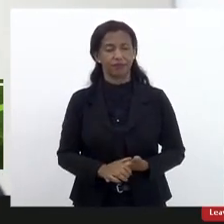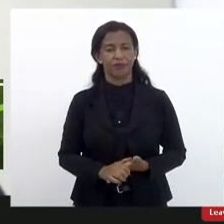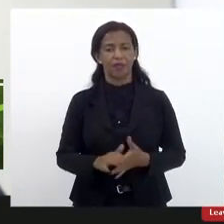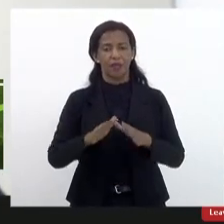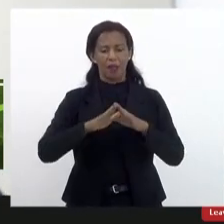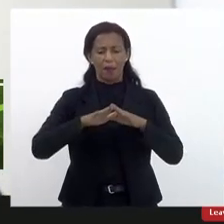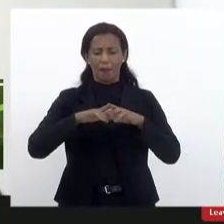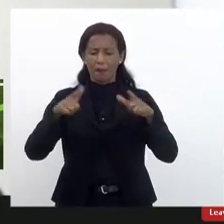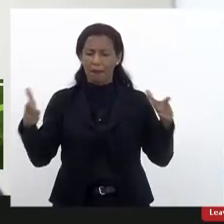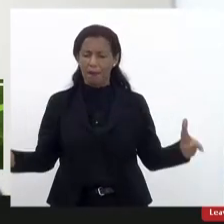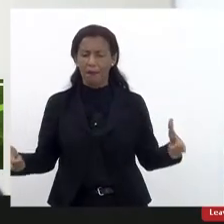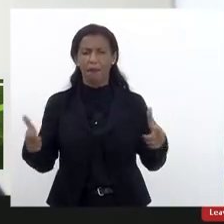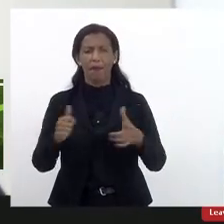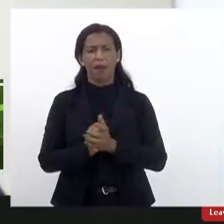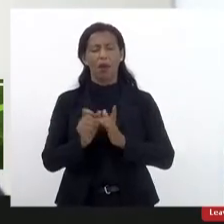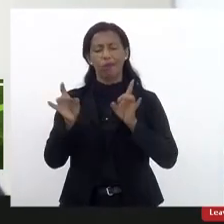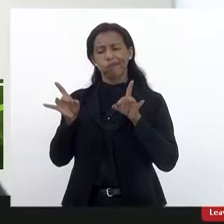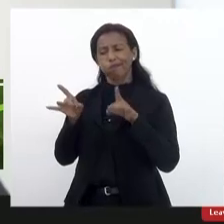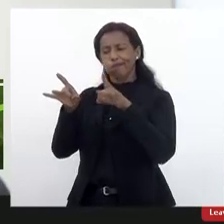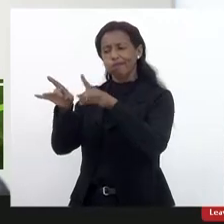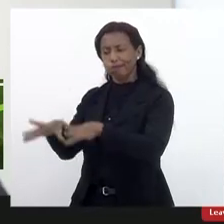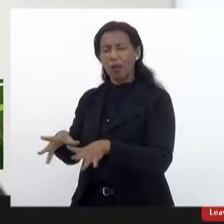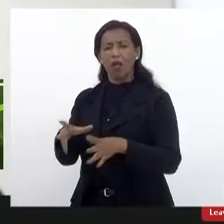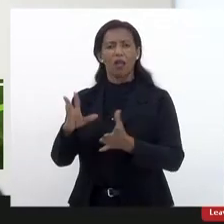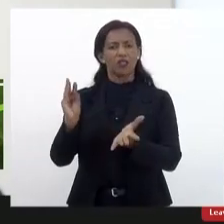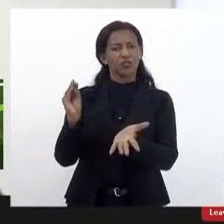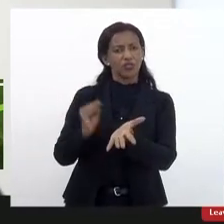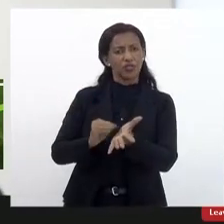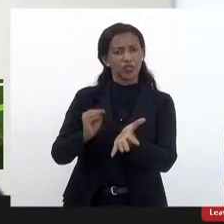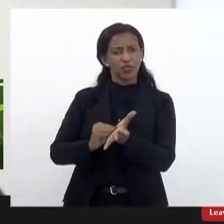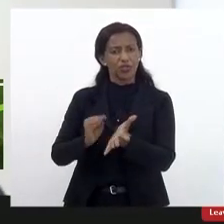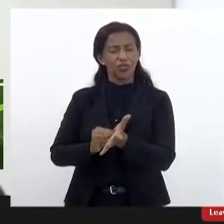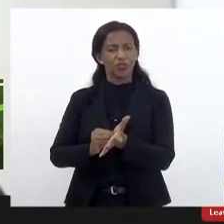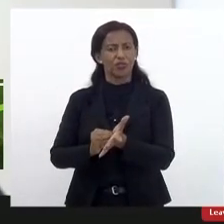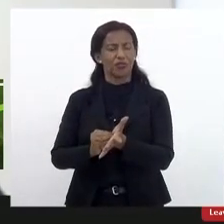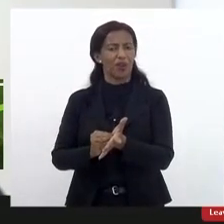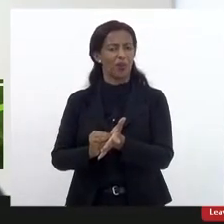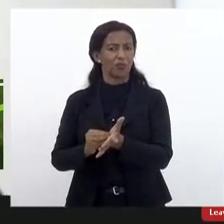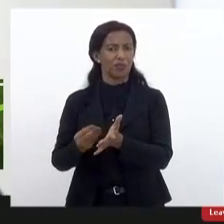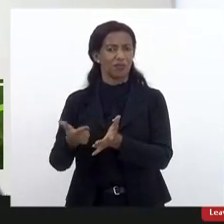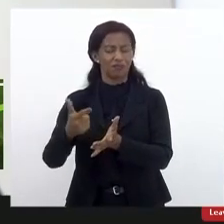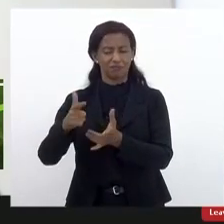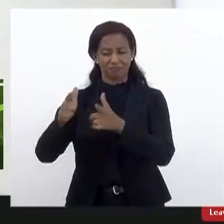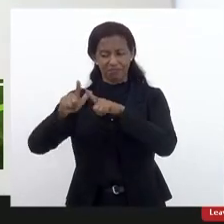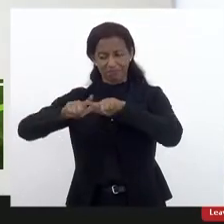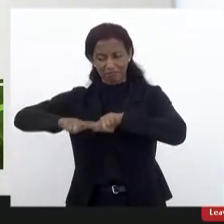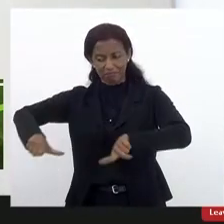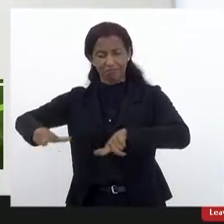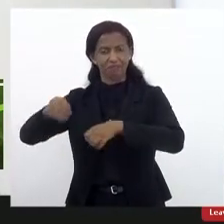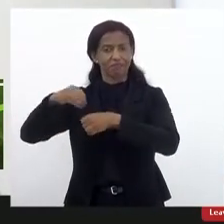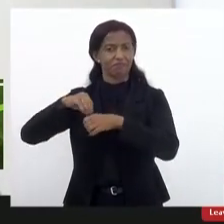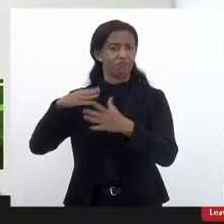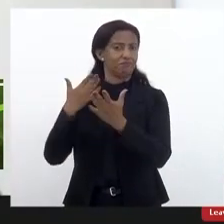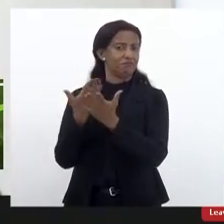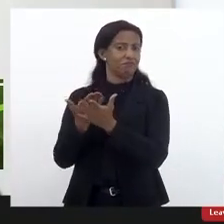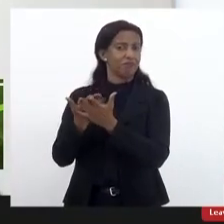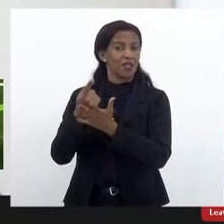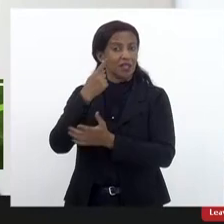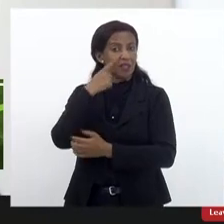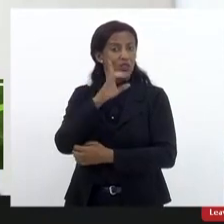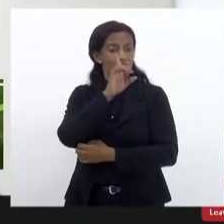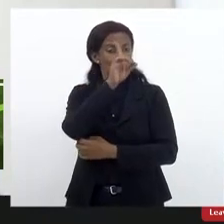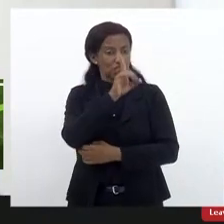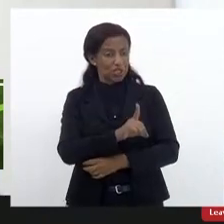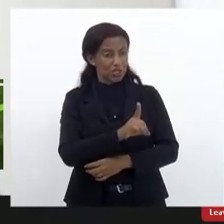maior índice de abandono, de evasão da história da educação brasileira. A gente tem visto as gerações